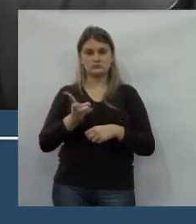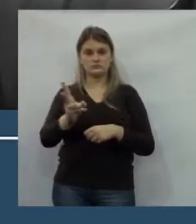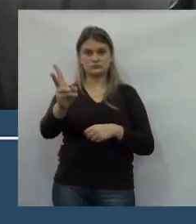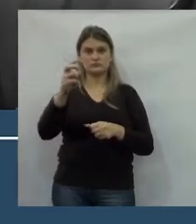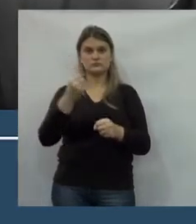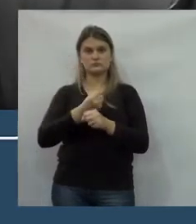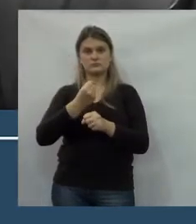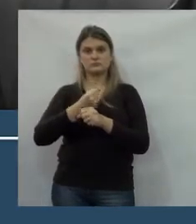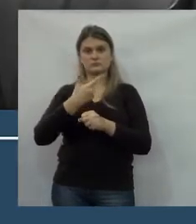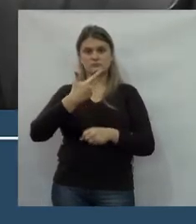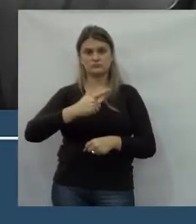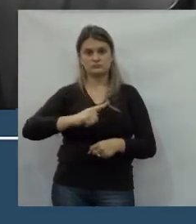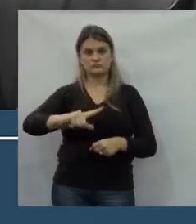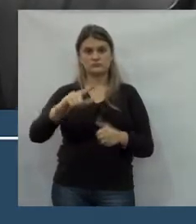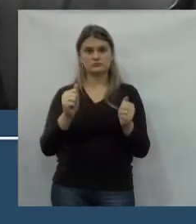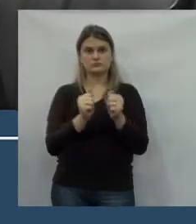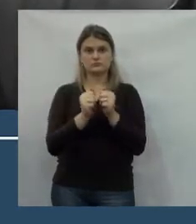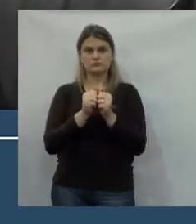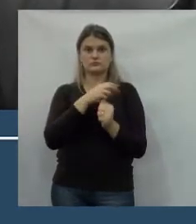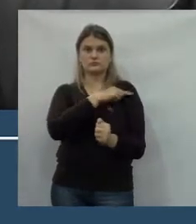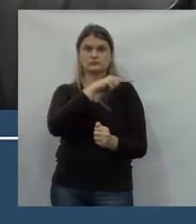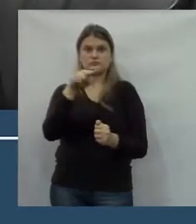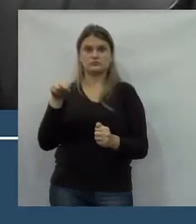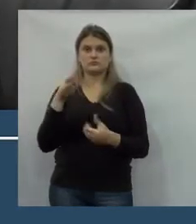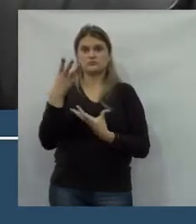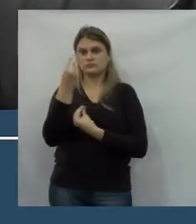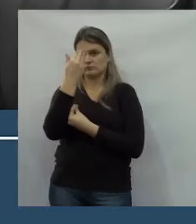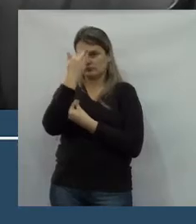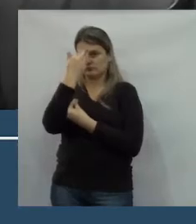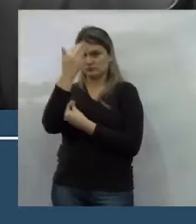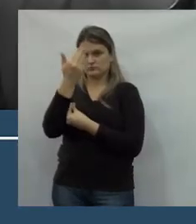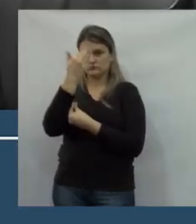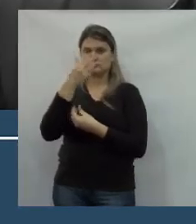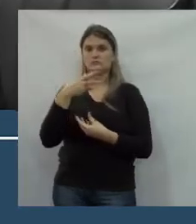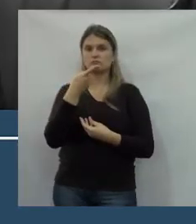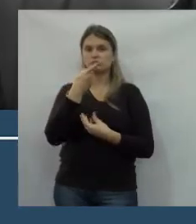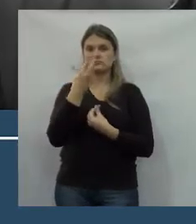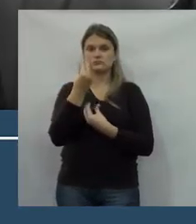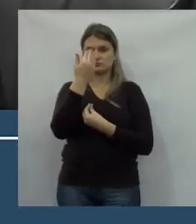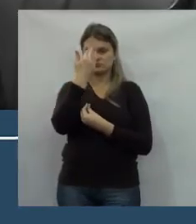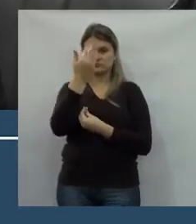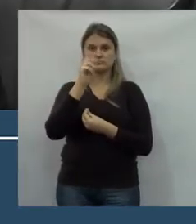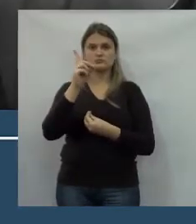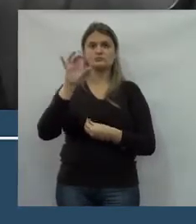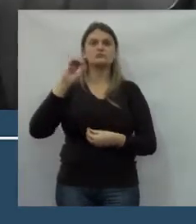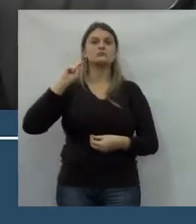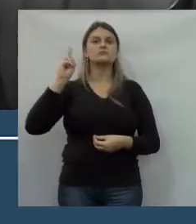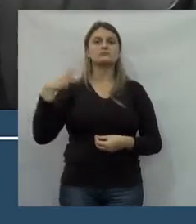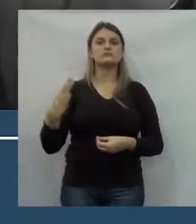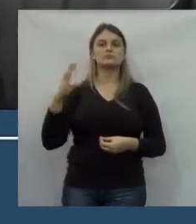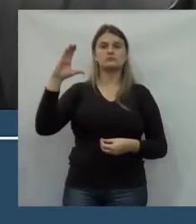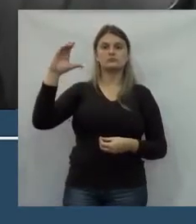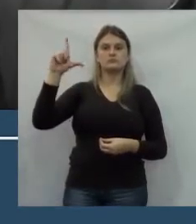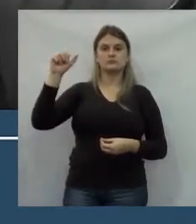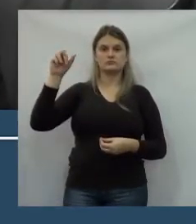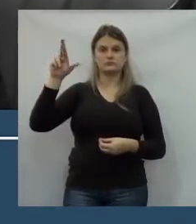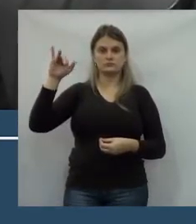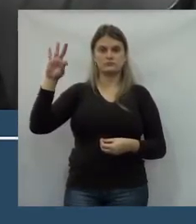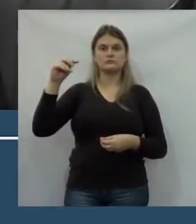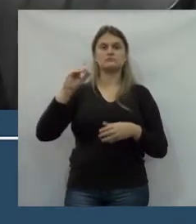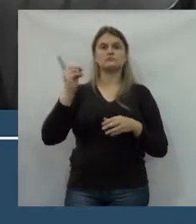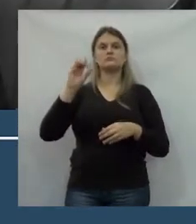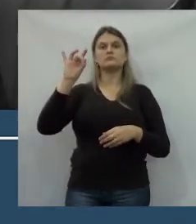continue por muitos anos junto a nós, mas somos gratos, sim, temos gratidão, não só o vereador Clarito, não só